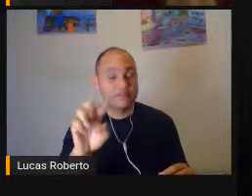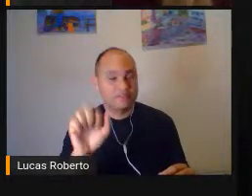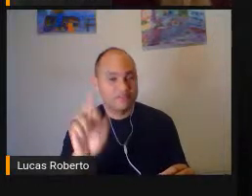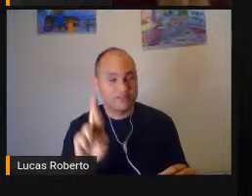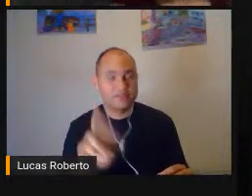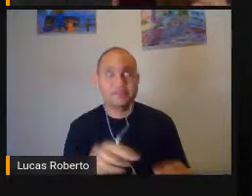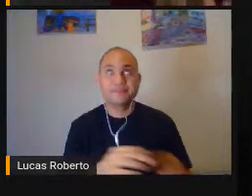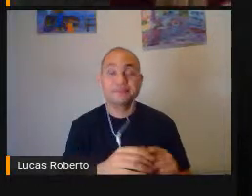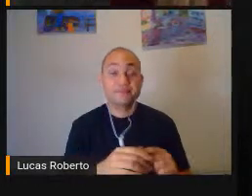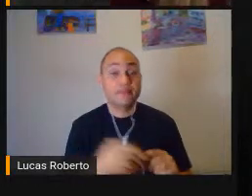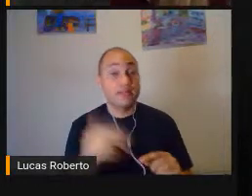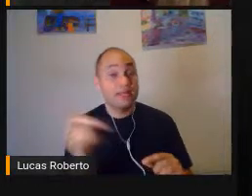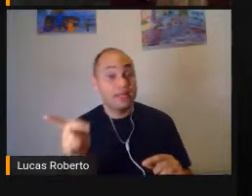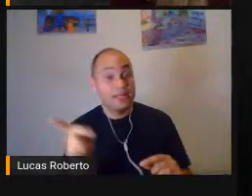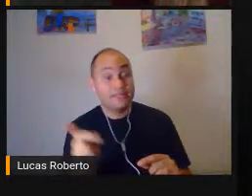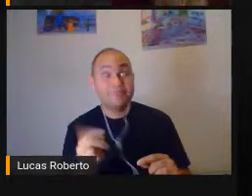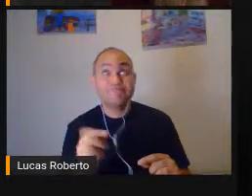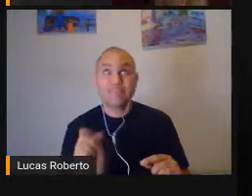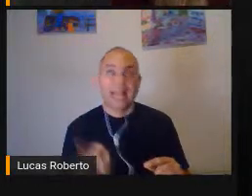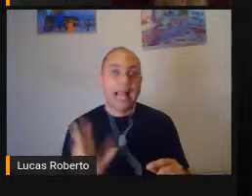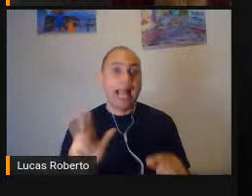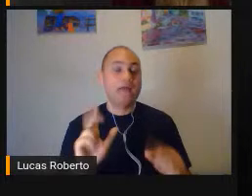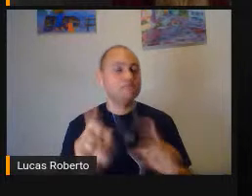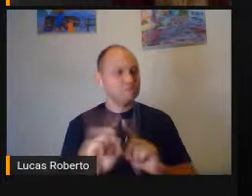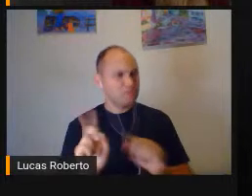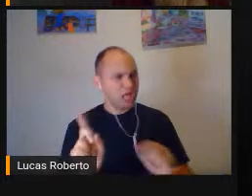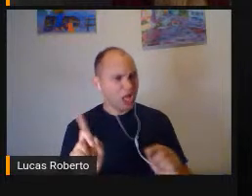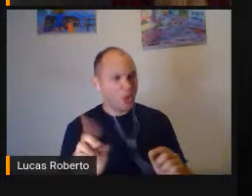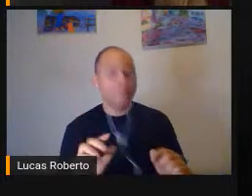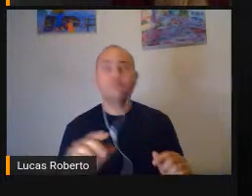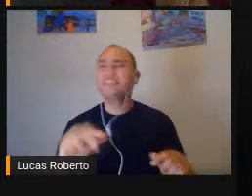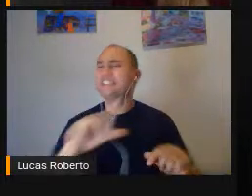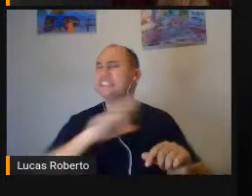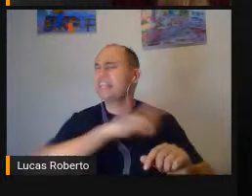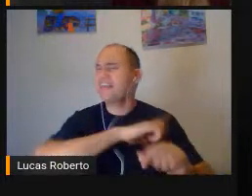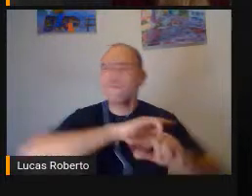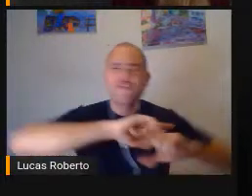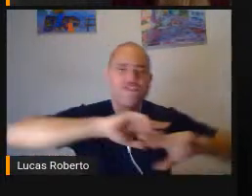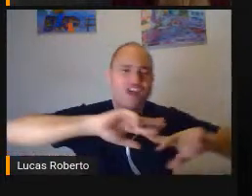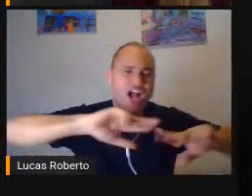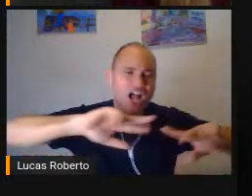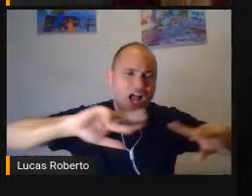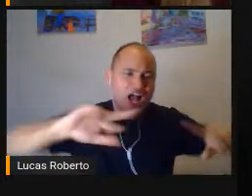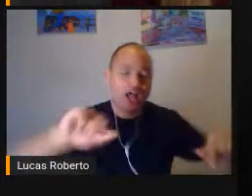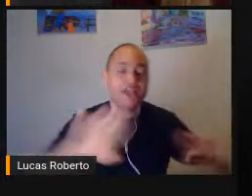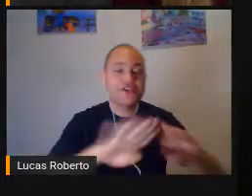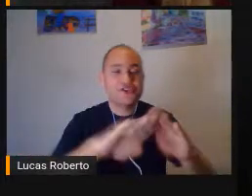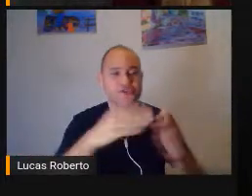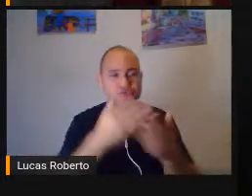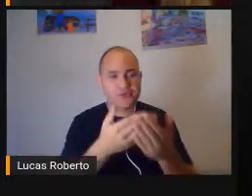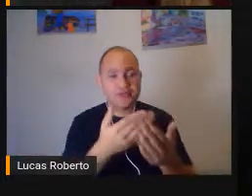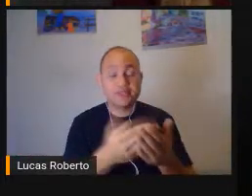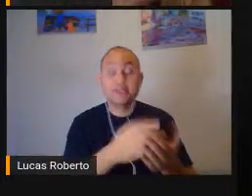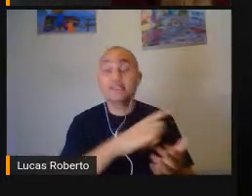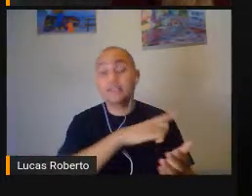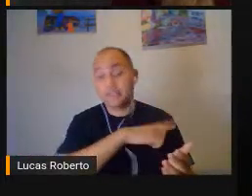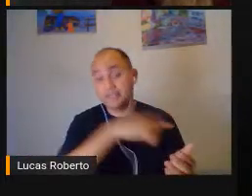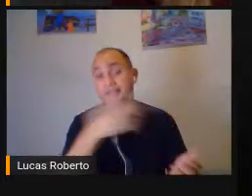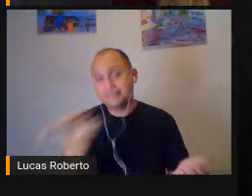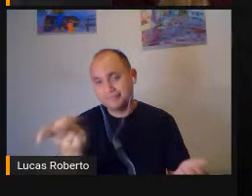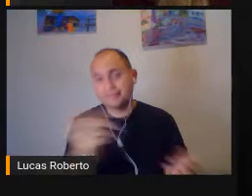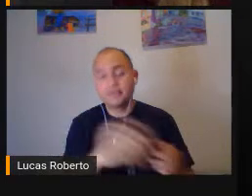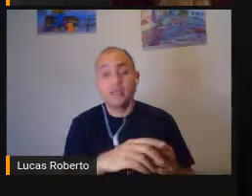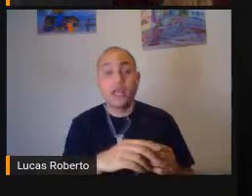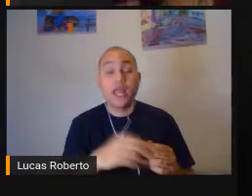braille Muitas escolas Já tem essa máquina De escrever E ela é muito útil Por exemplo Para aquelas crianças Que não se adaptam